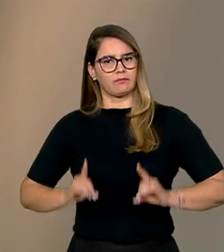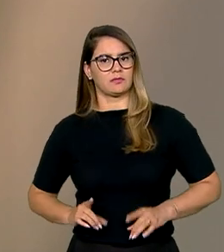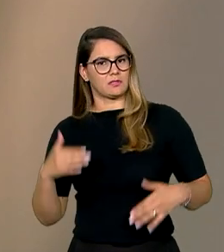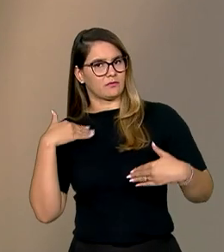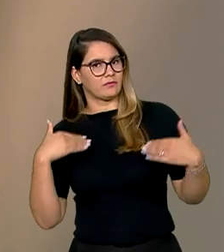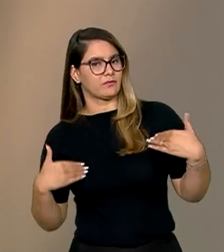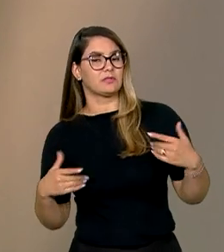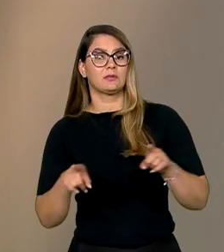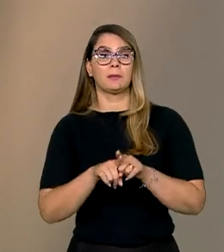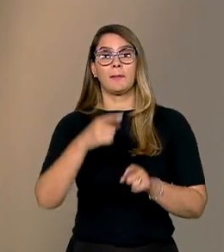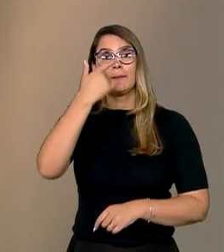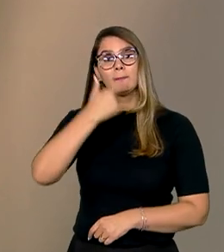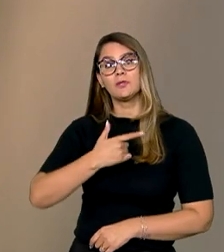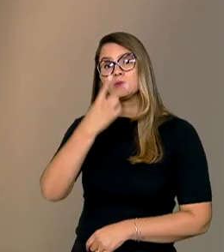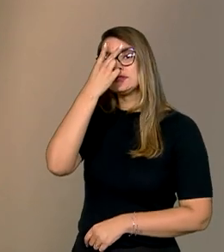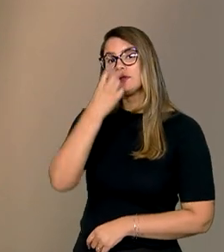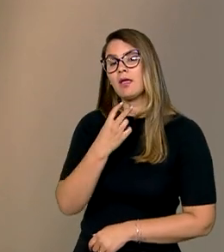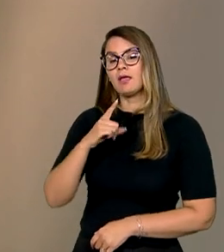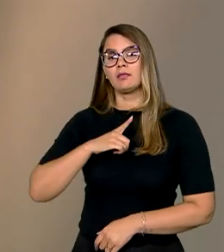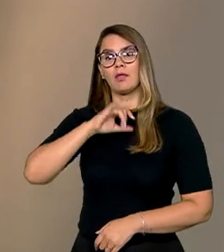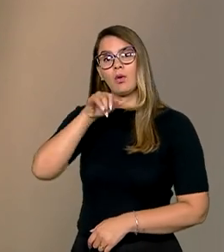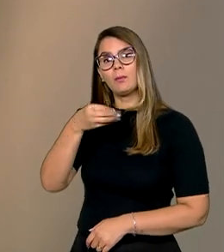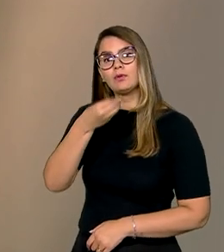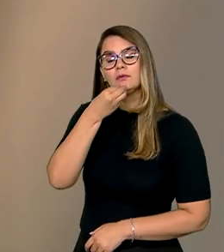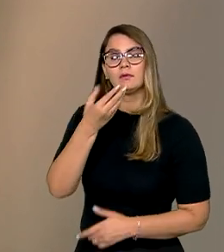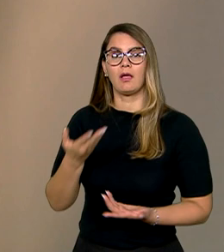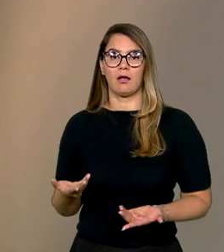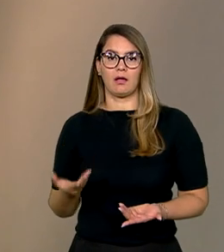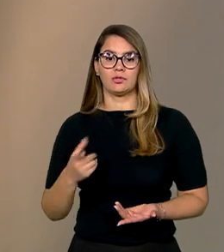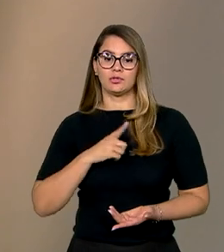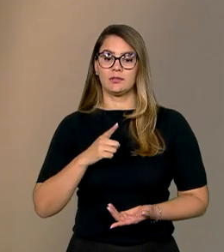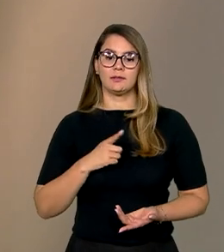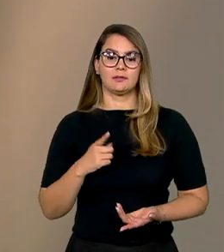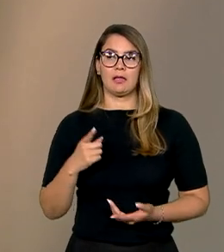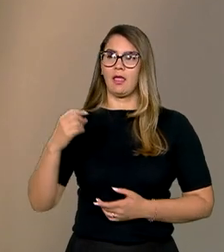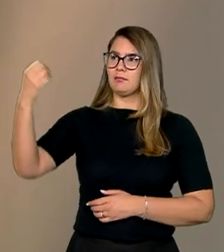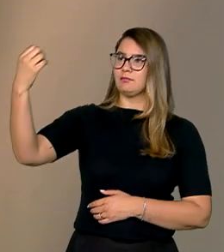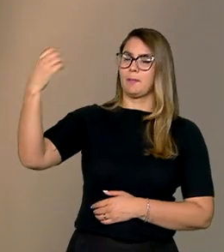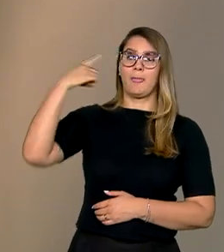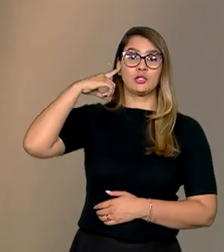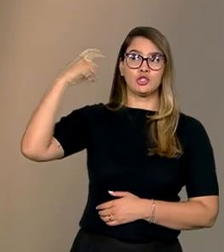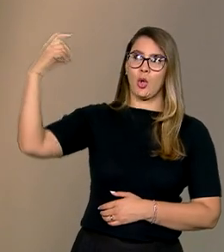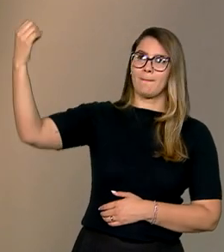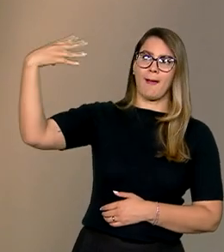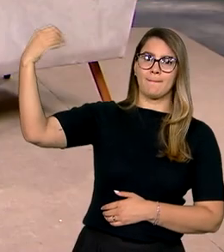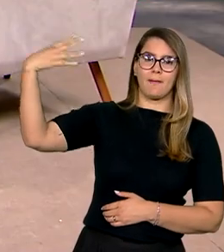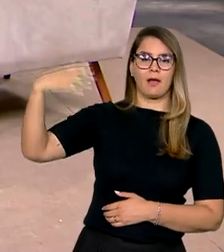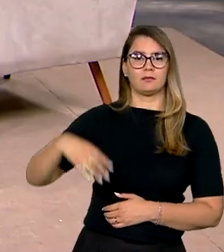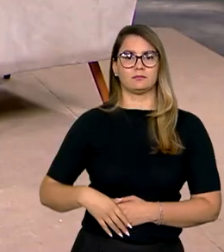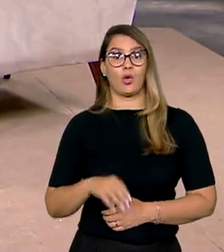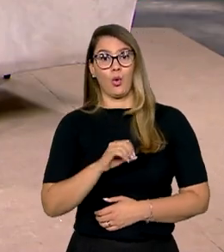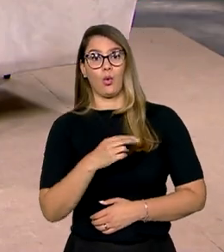mas também a pessoa cega, também tem oportunidade, né, a gente tem os sinais sonoros para as pessoas cegas, os